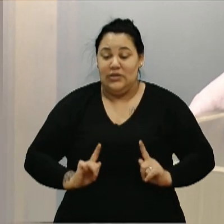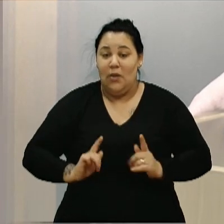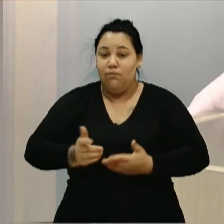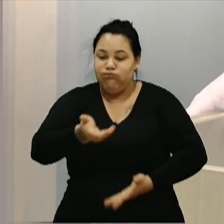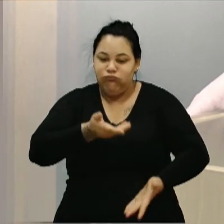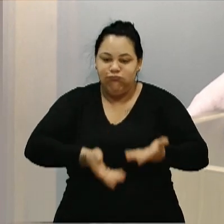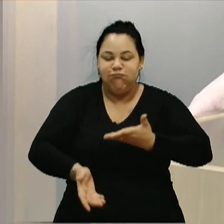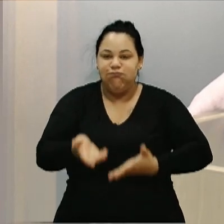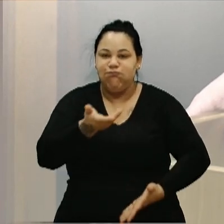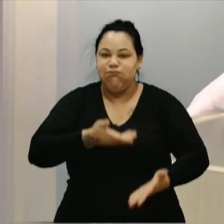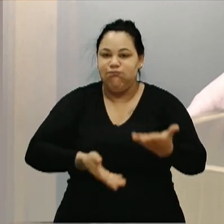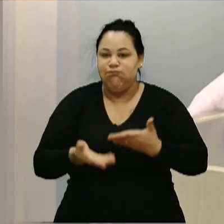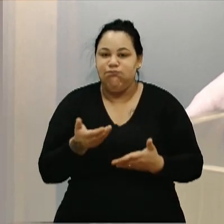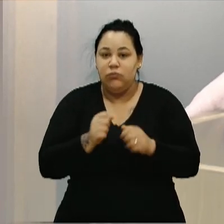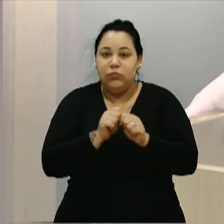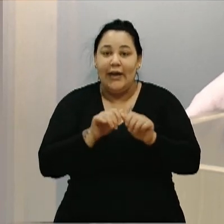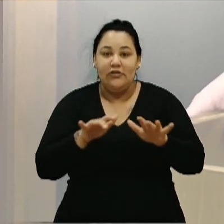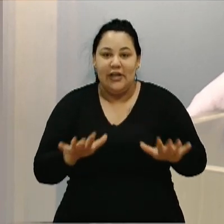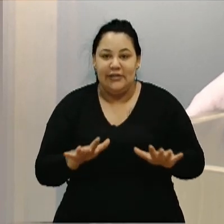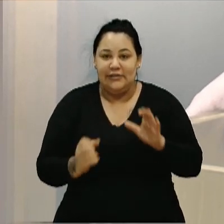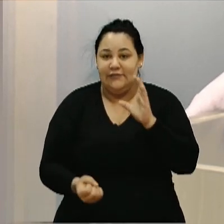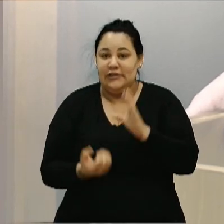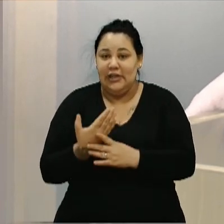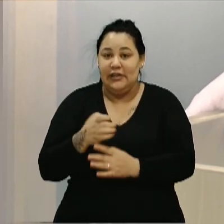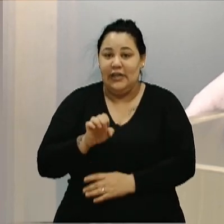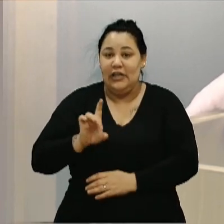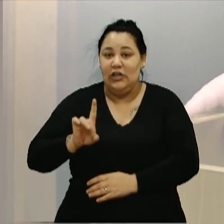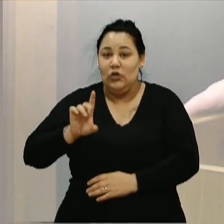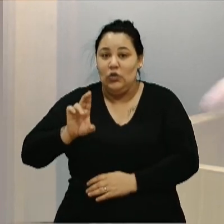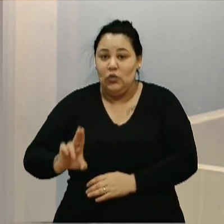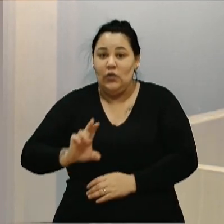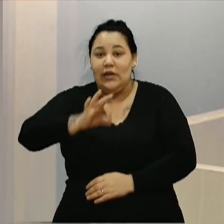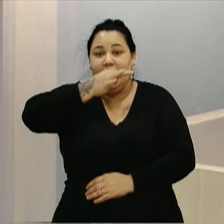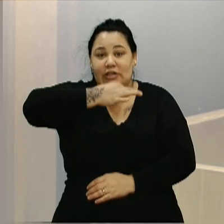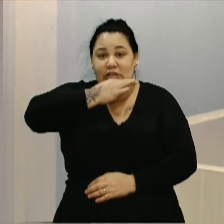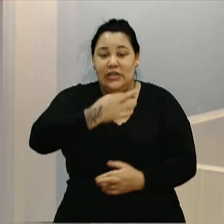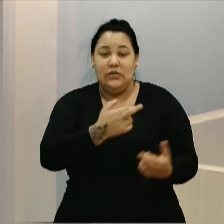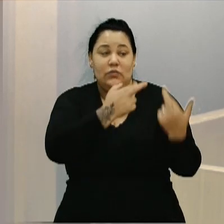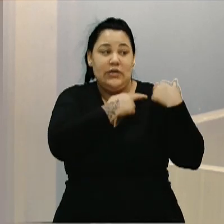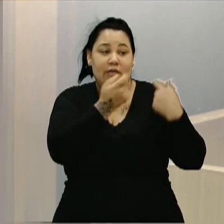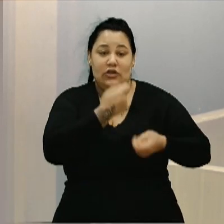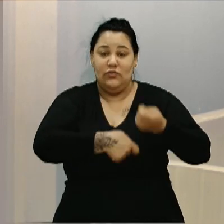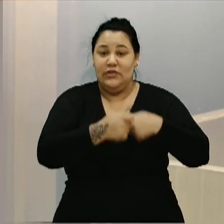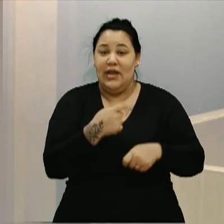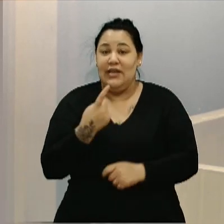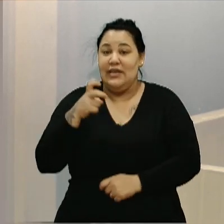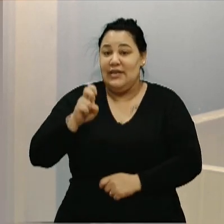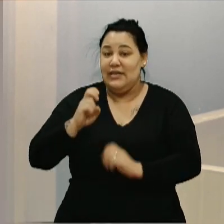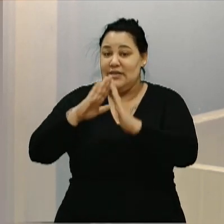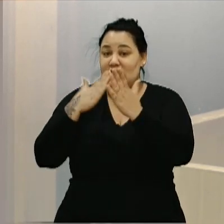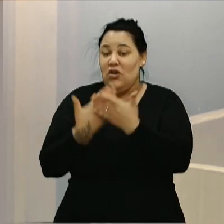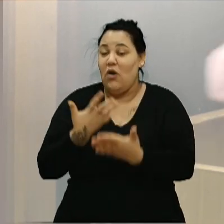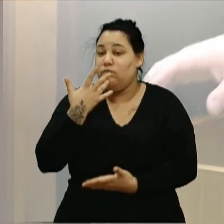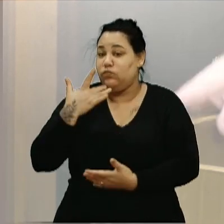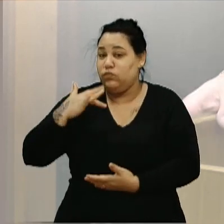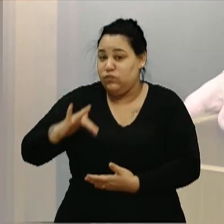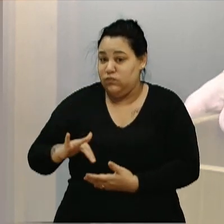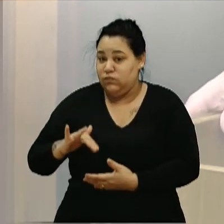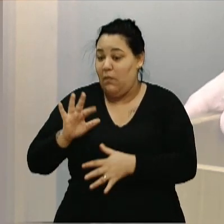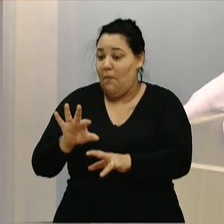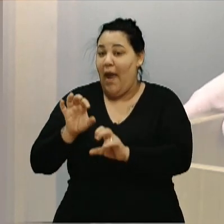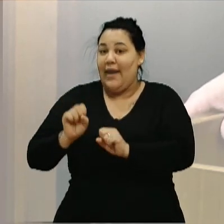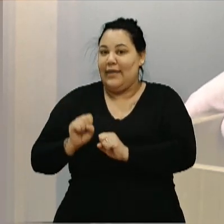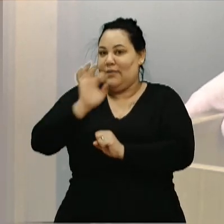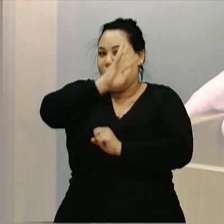onde nasce a Educaxias, responsável por administrar 15 escolas de educação infantil pertencentes à